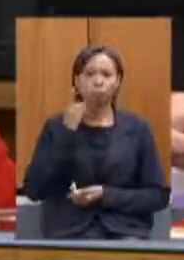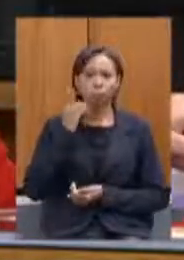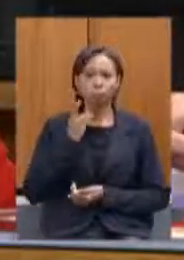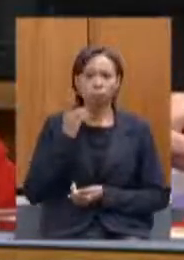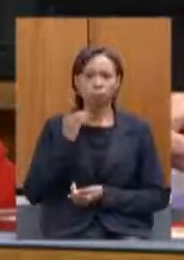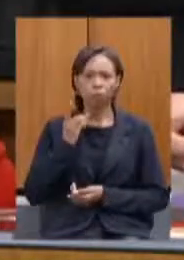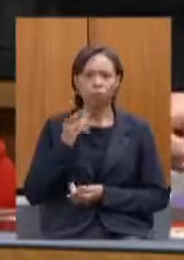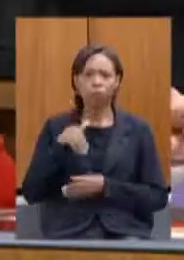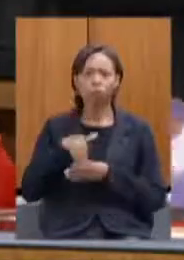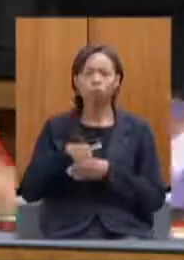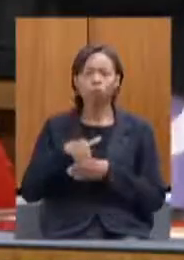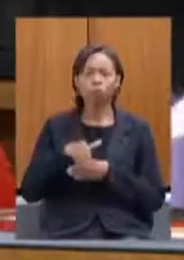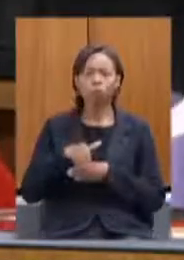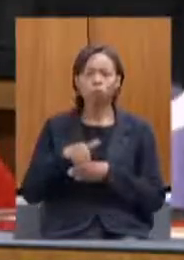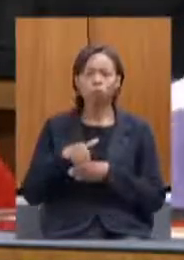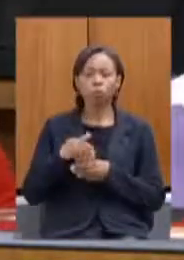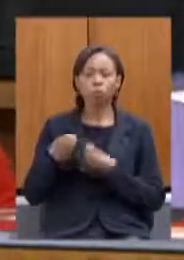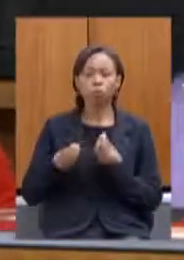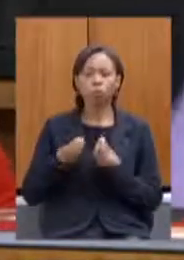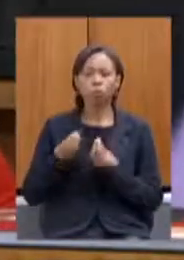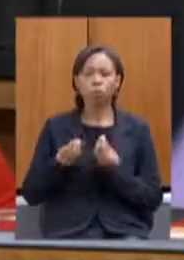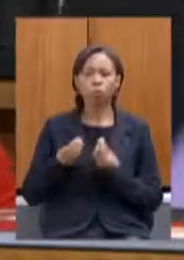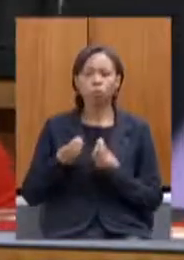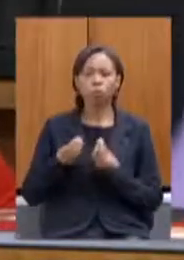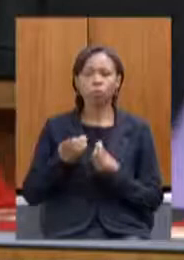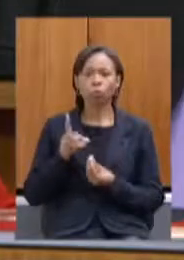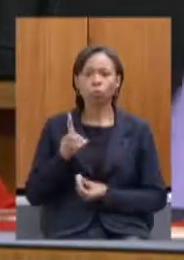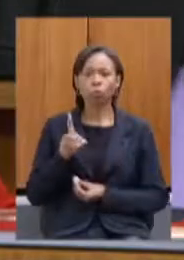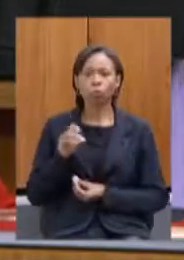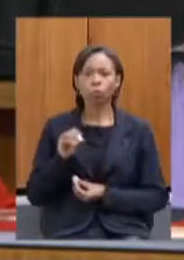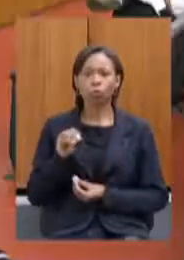vota o deputado Dorgal